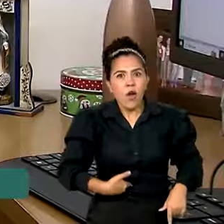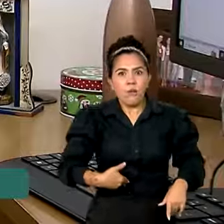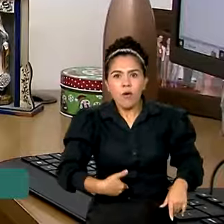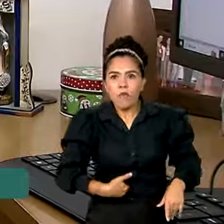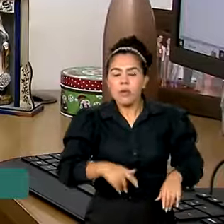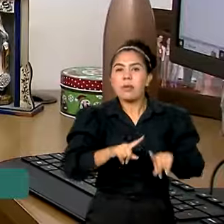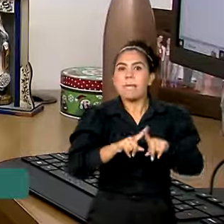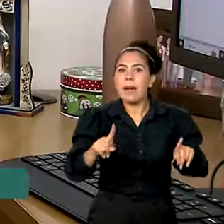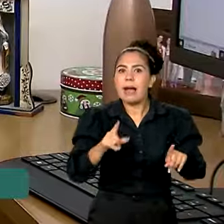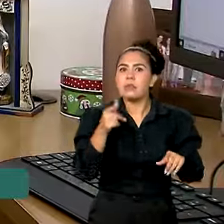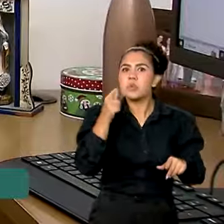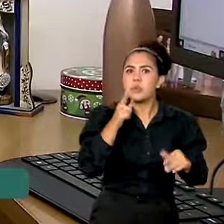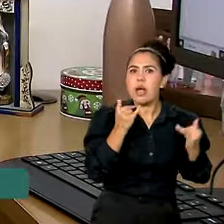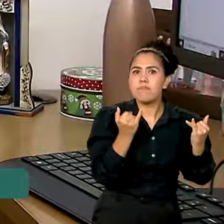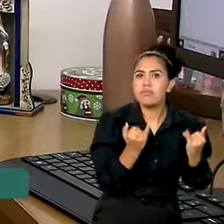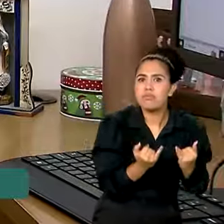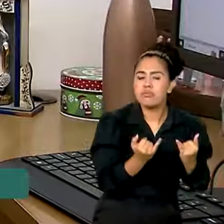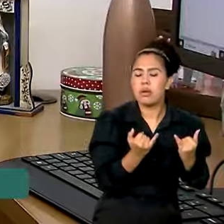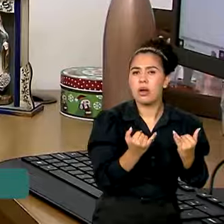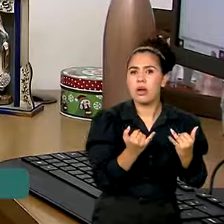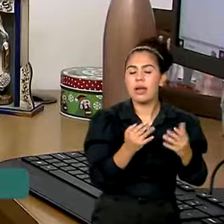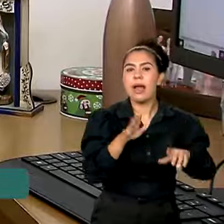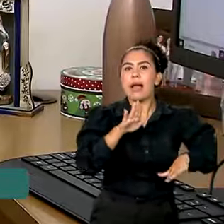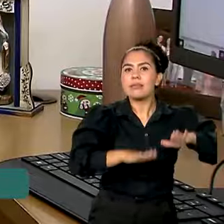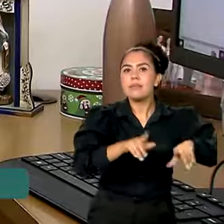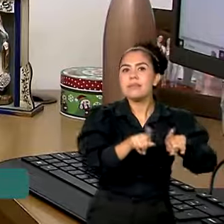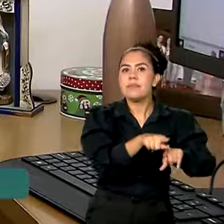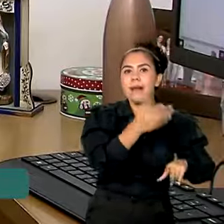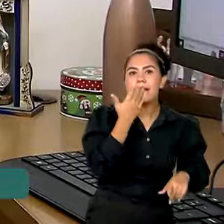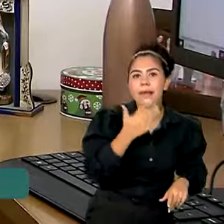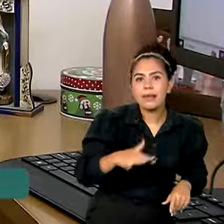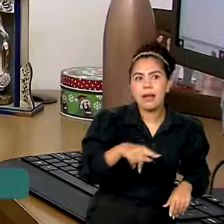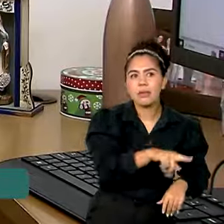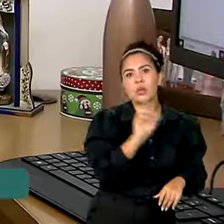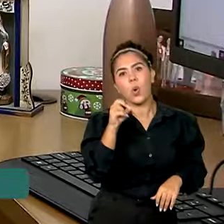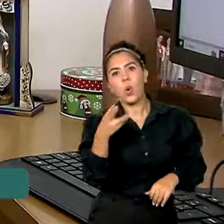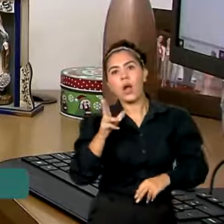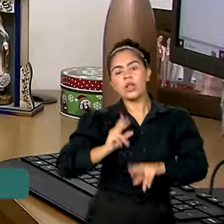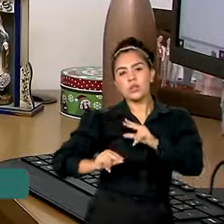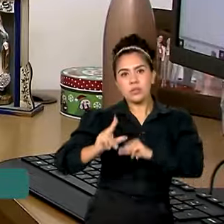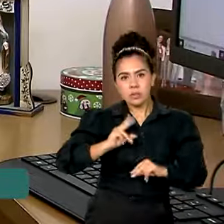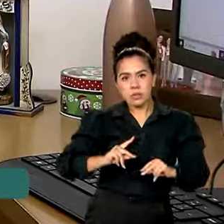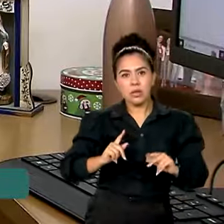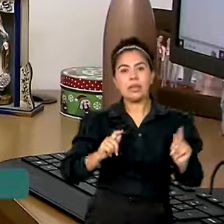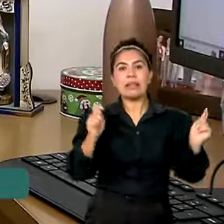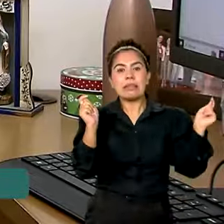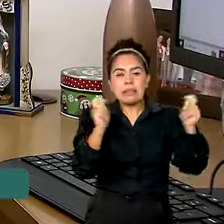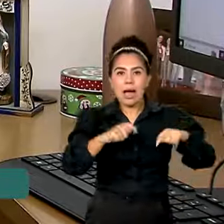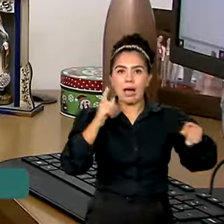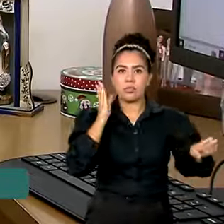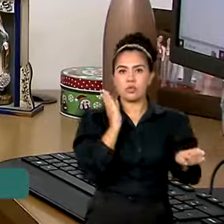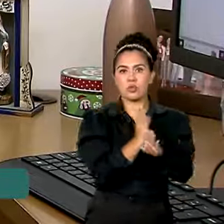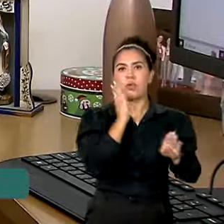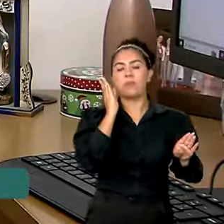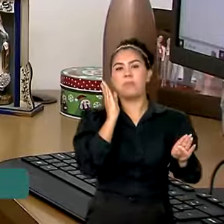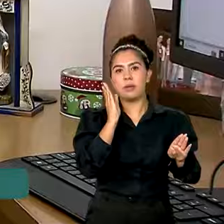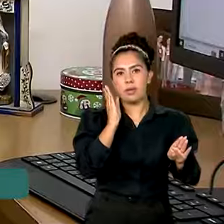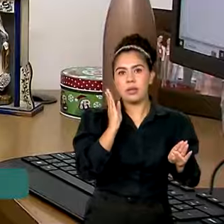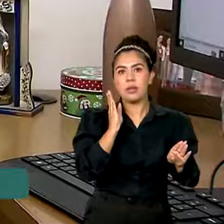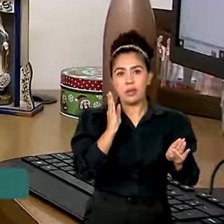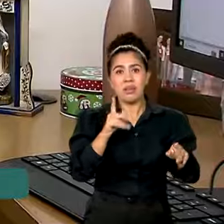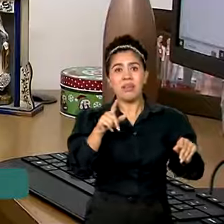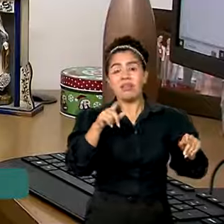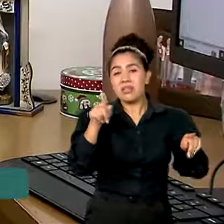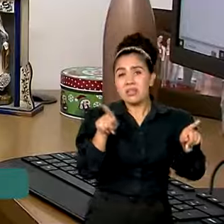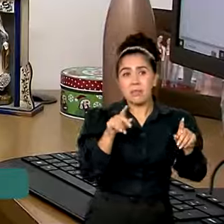peso, né? Muitas vezes, essa criança, eu ou adolescente, já pode descobrir o quadro numa situação mais grave,